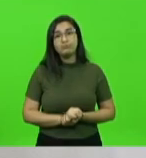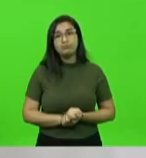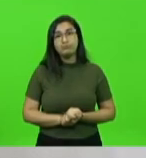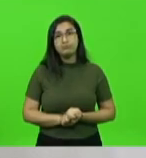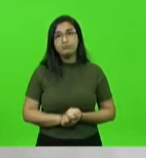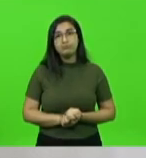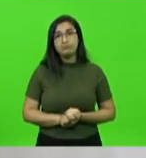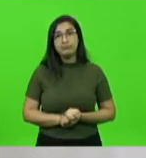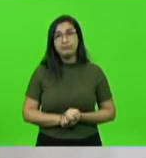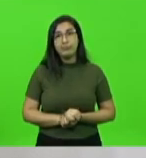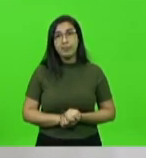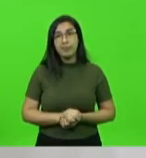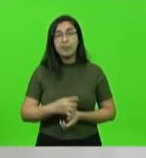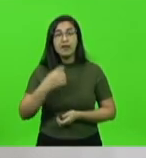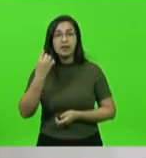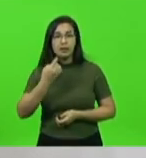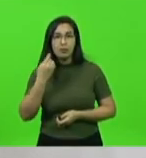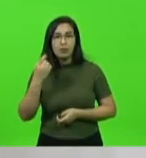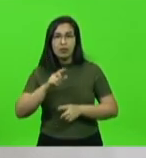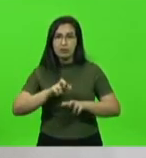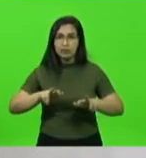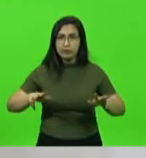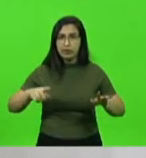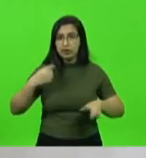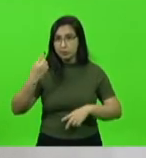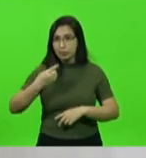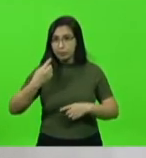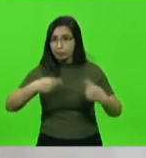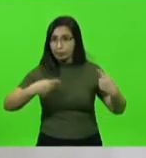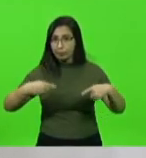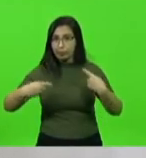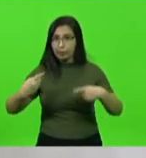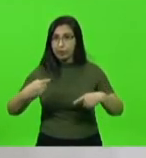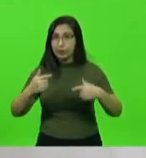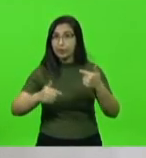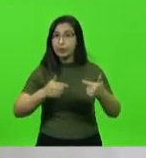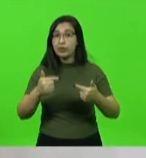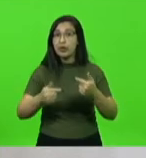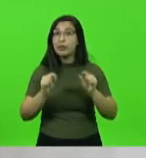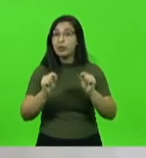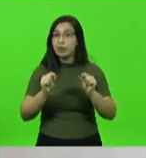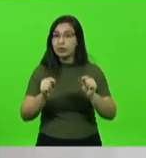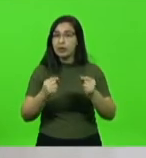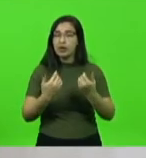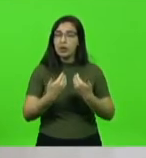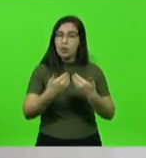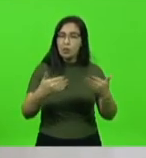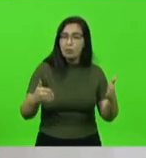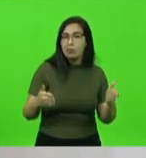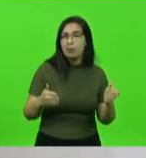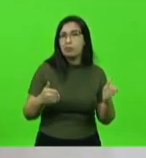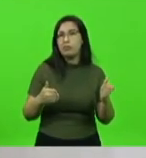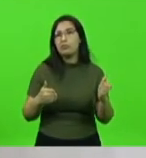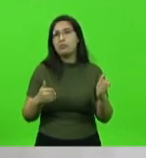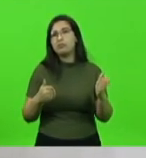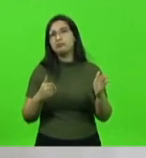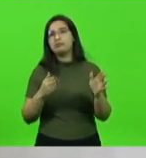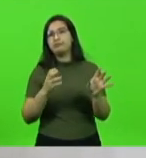trabalho do parlamentar, ele se limita a abrir portas, construir caminhos,